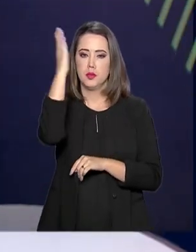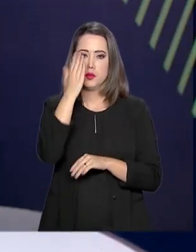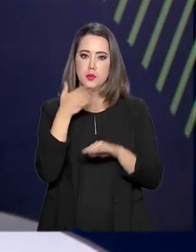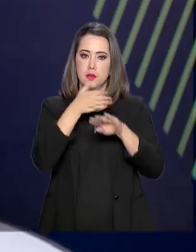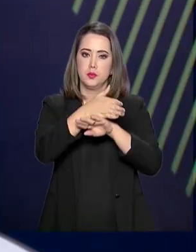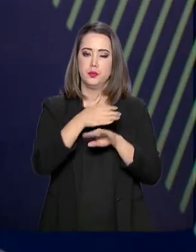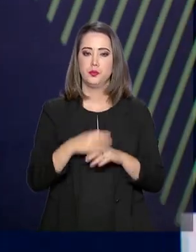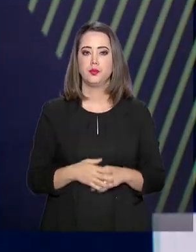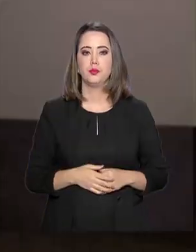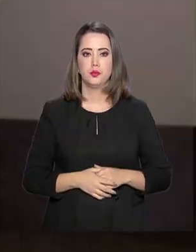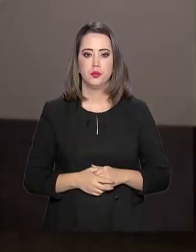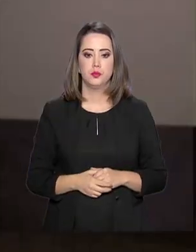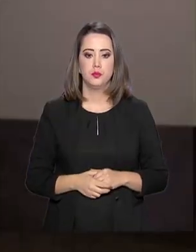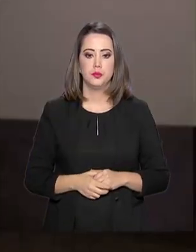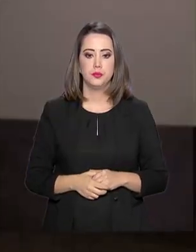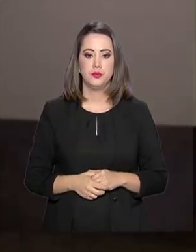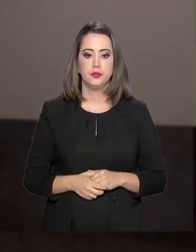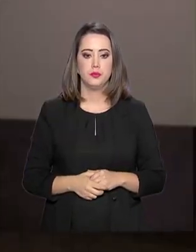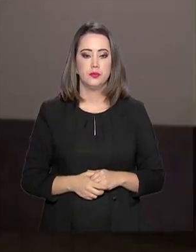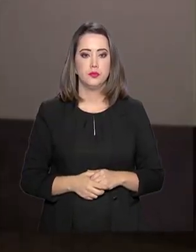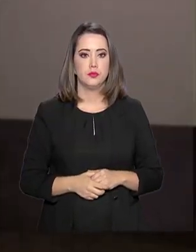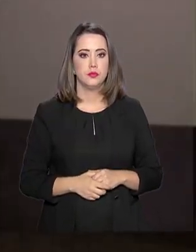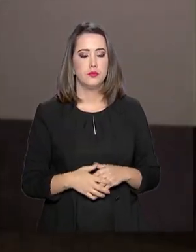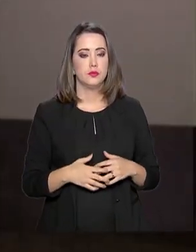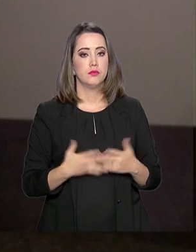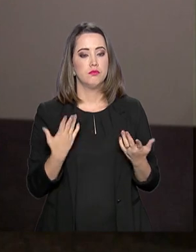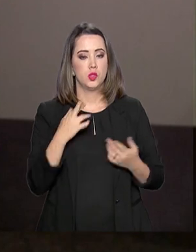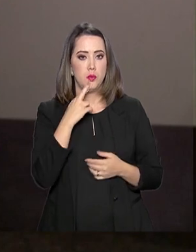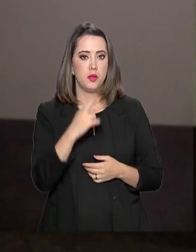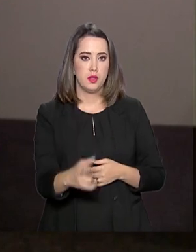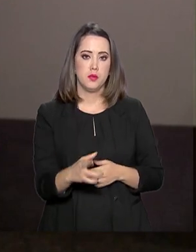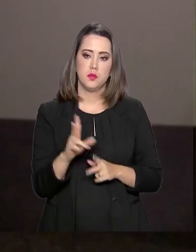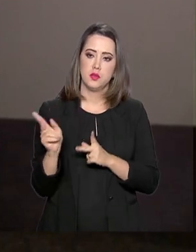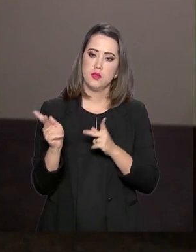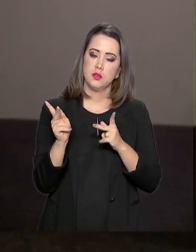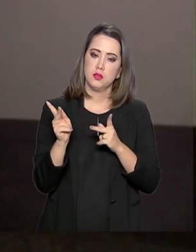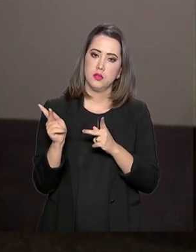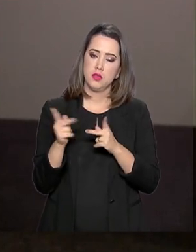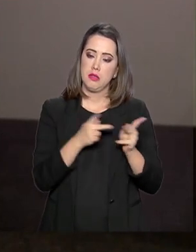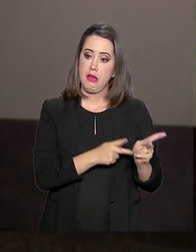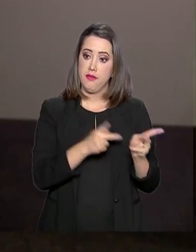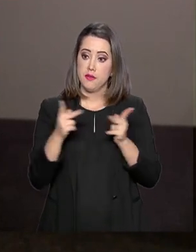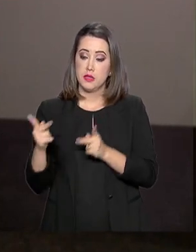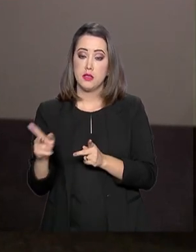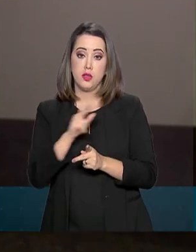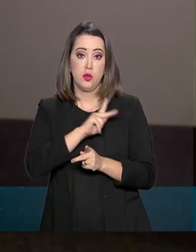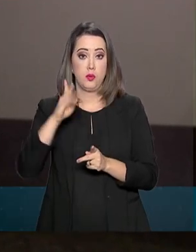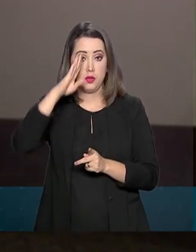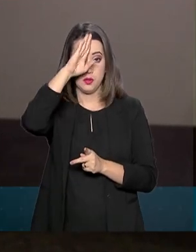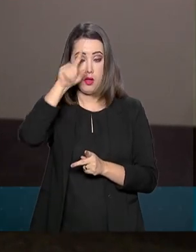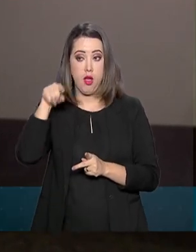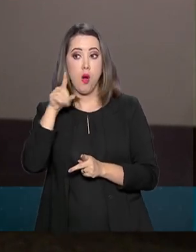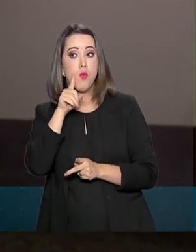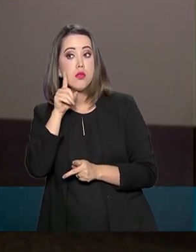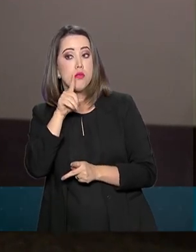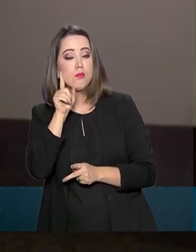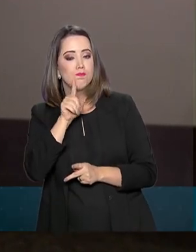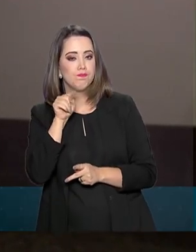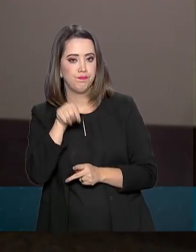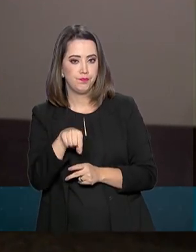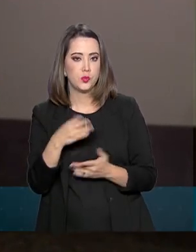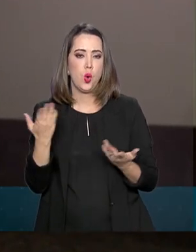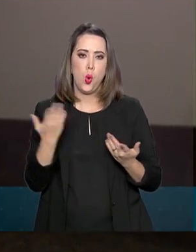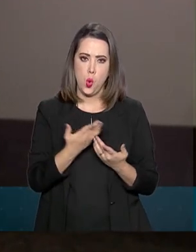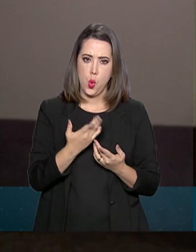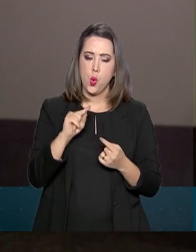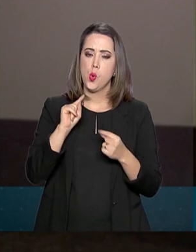organização. Como resultado da visita do presidente Bolsonaro ao Trump, hoje eles anunciaram o apoio